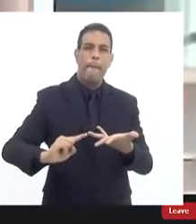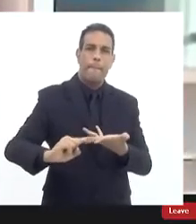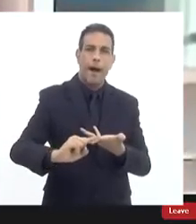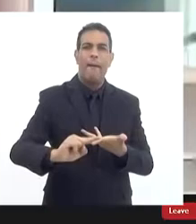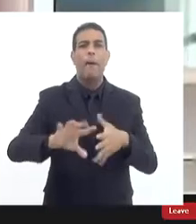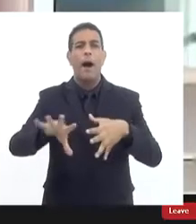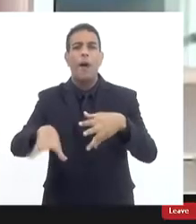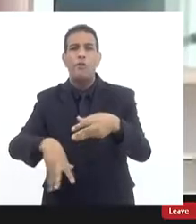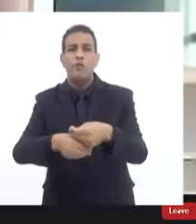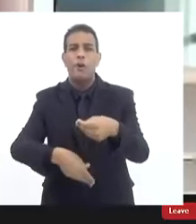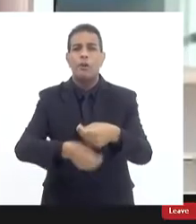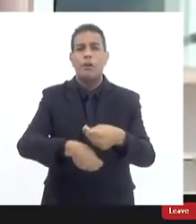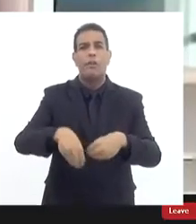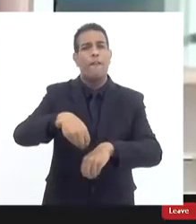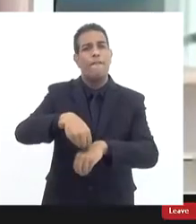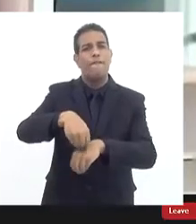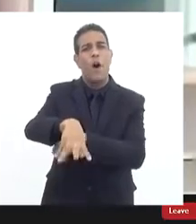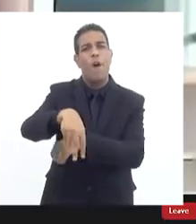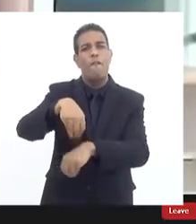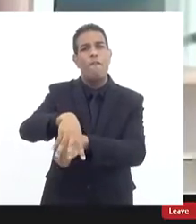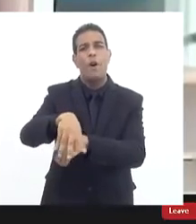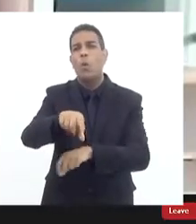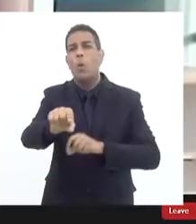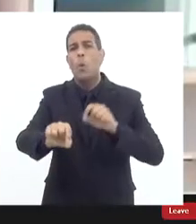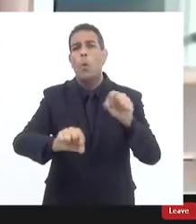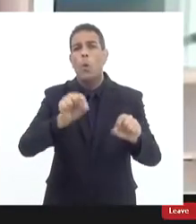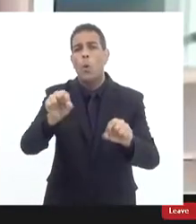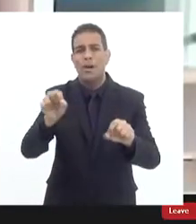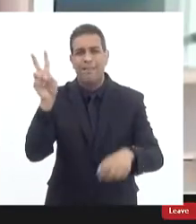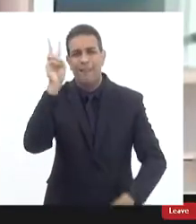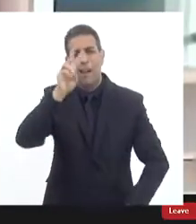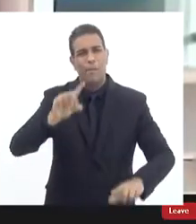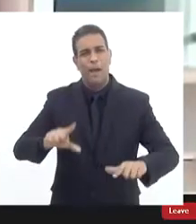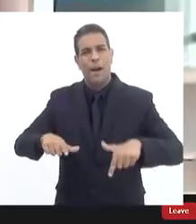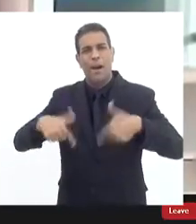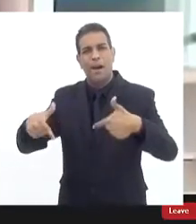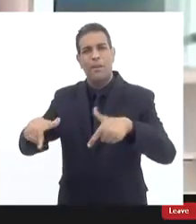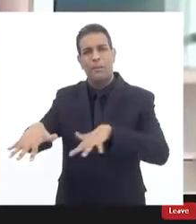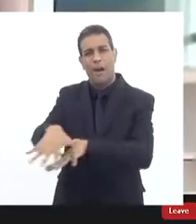acrescentar aqui de informações em relação à operação do Jacarezinho